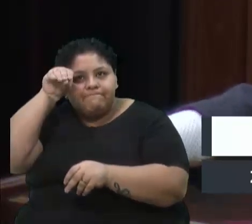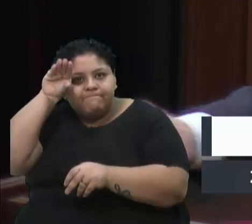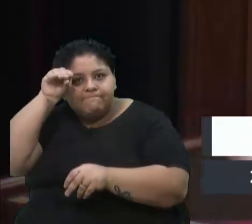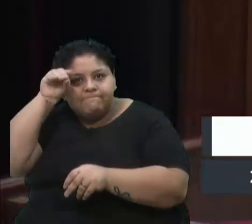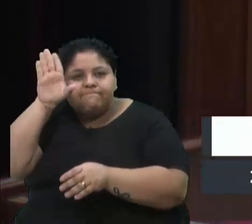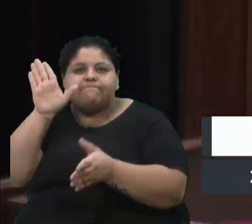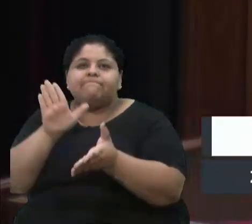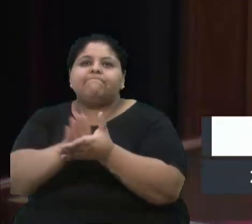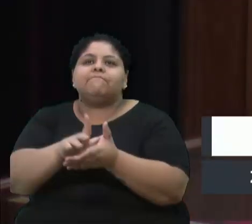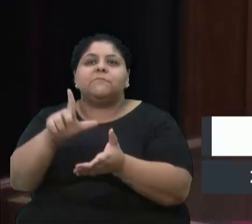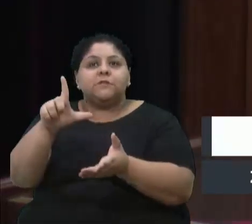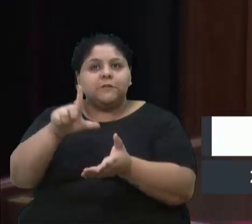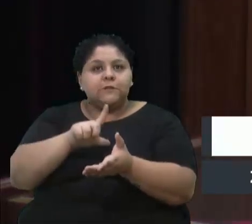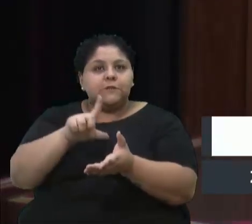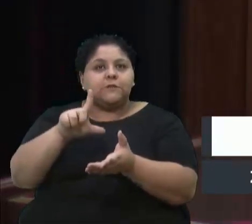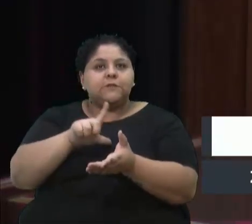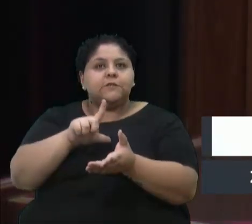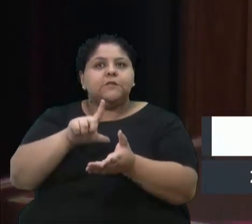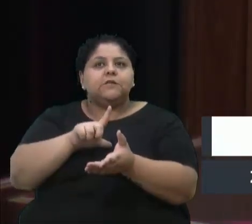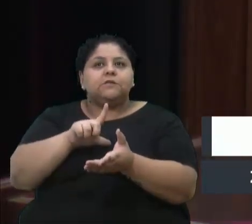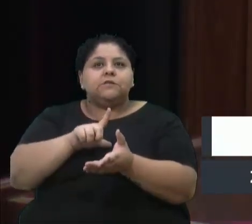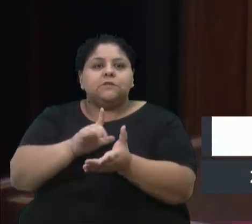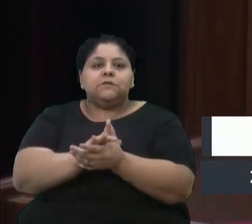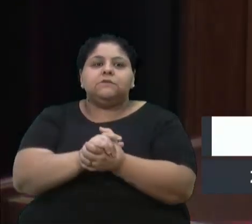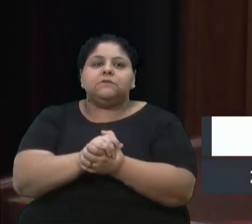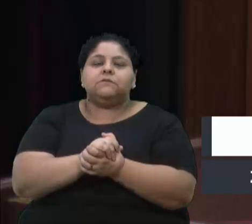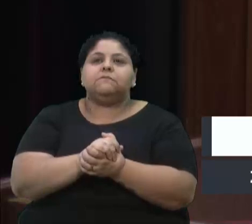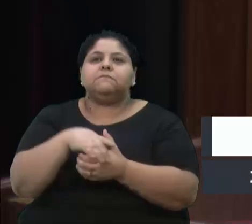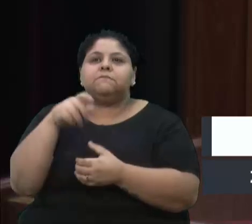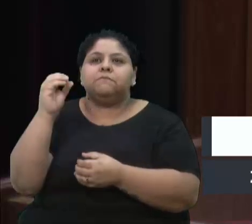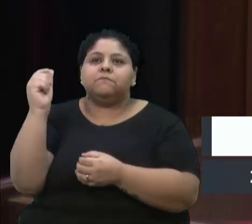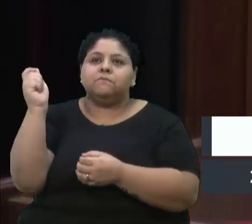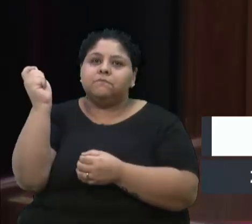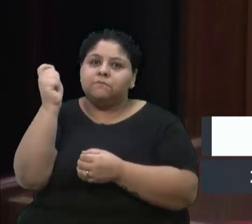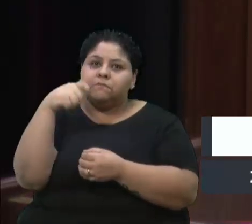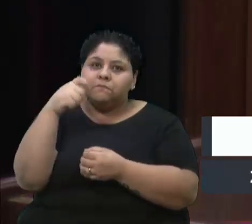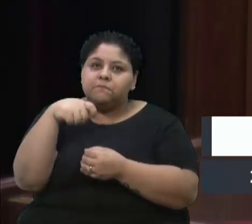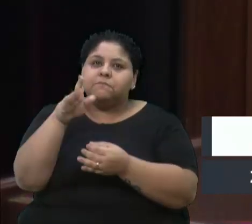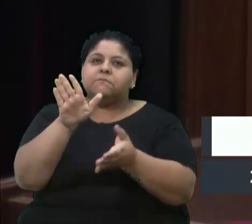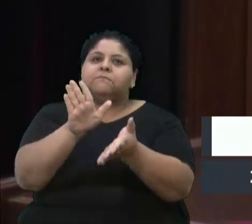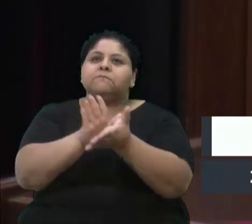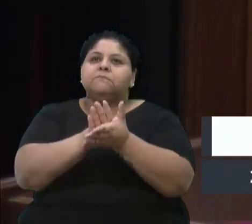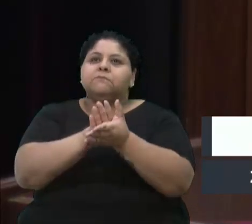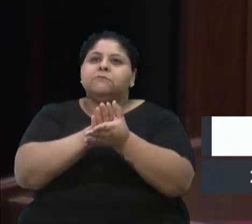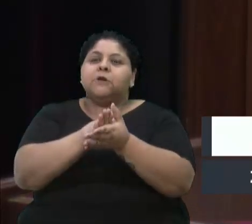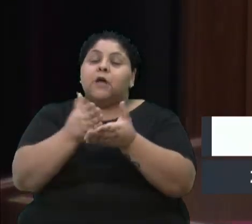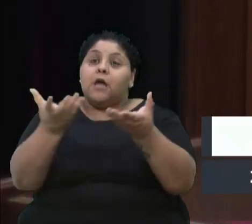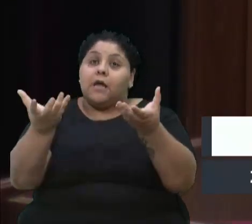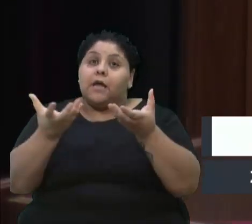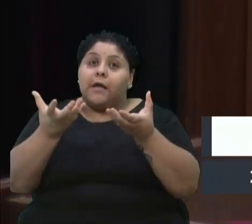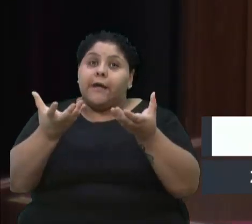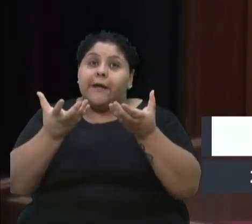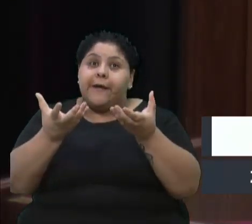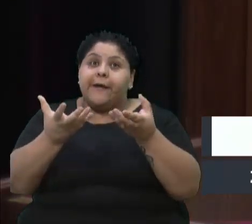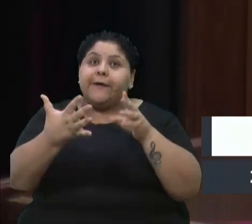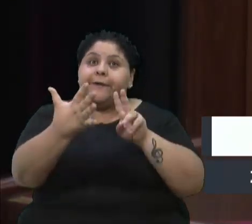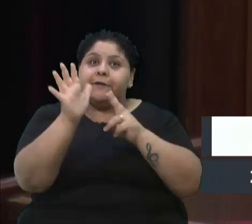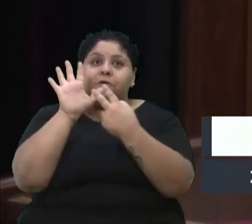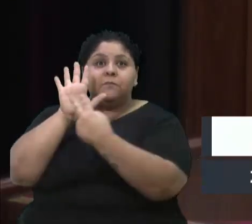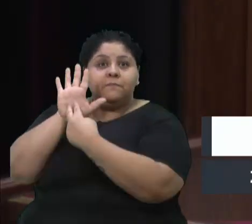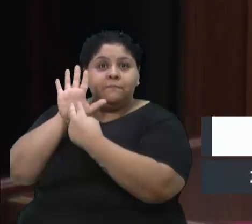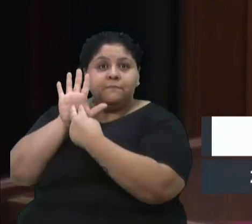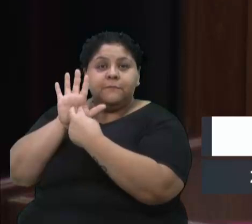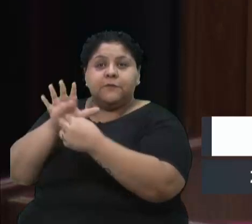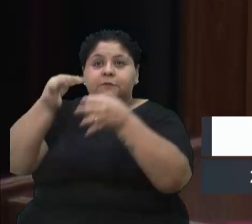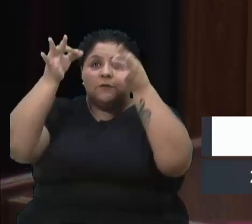Temos, sim, que ter uma análise crítica nesse contexto. Sugiro uma atenção específica, então, da secretária da Saúde, do